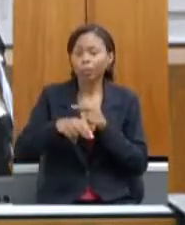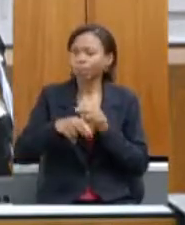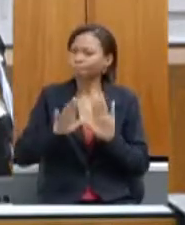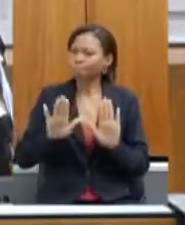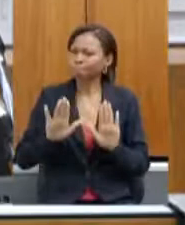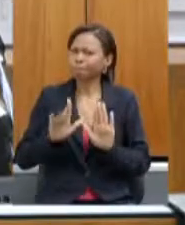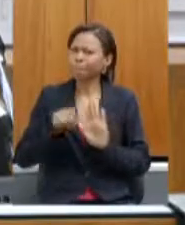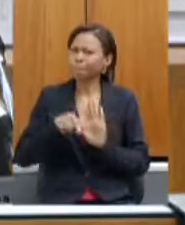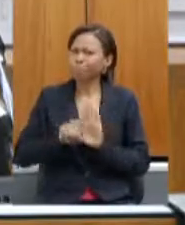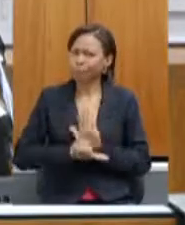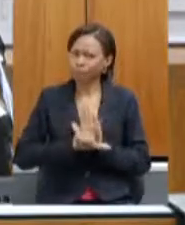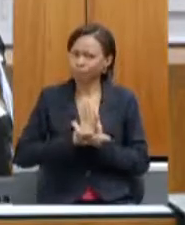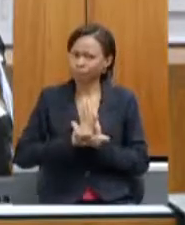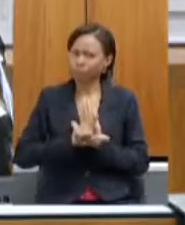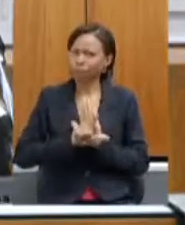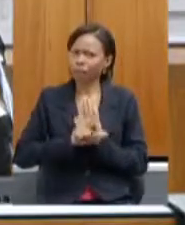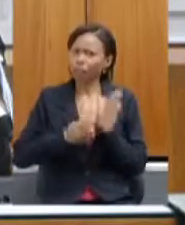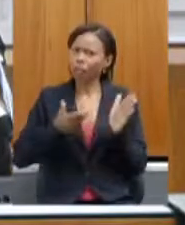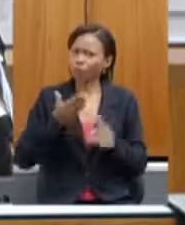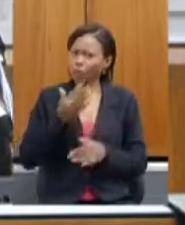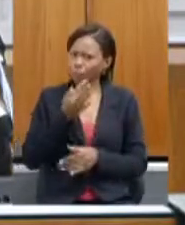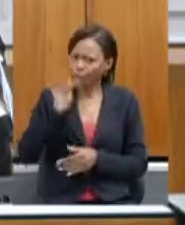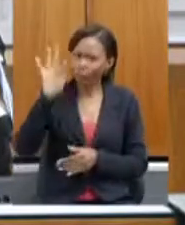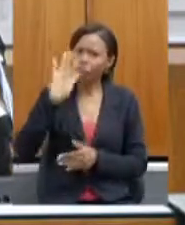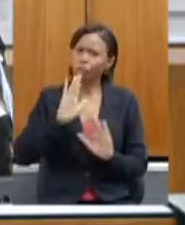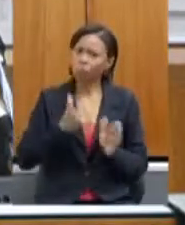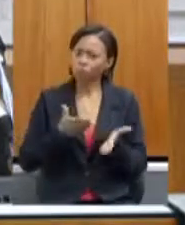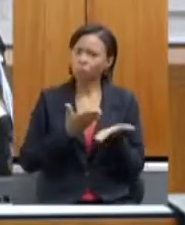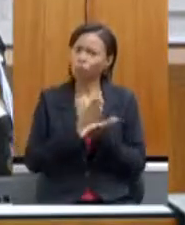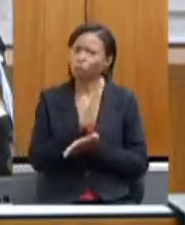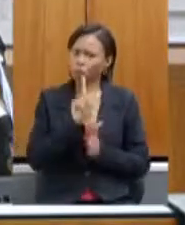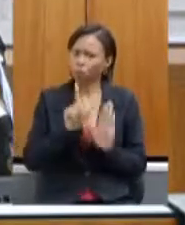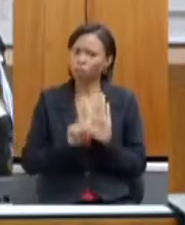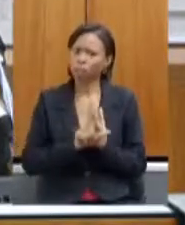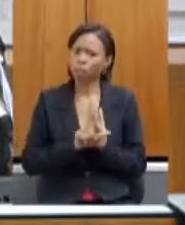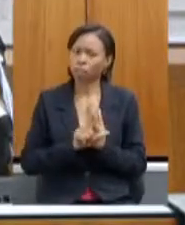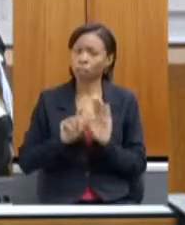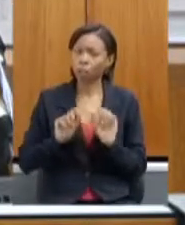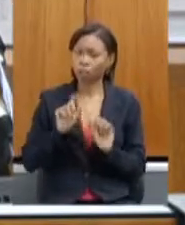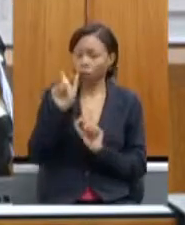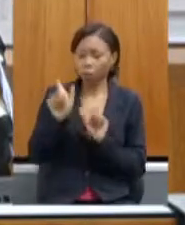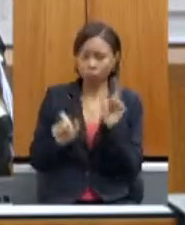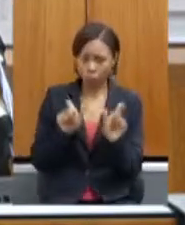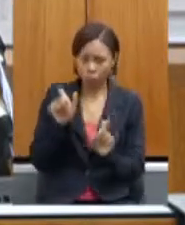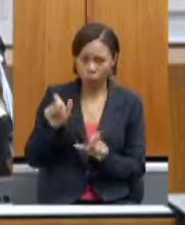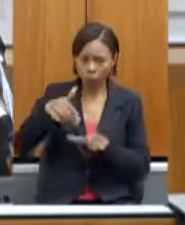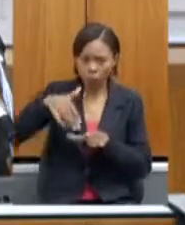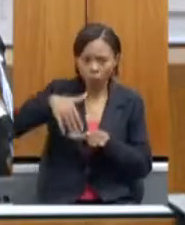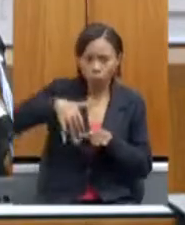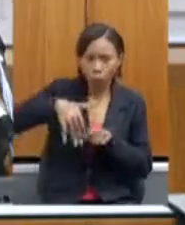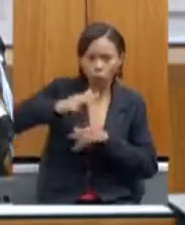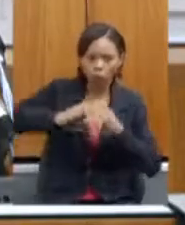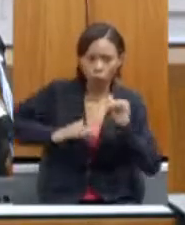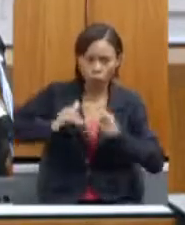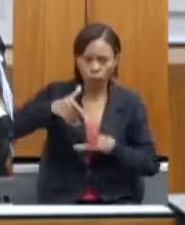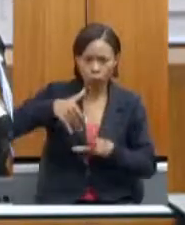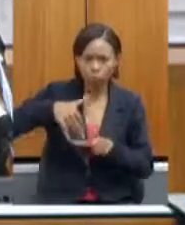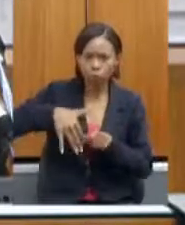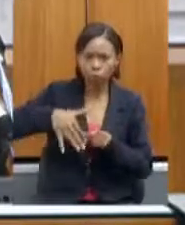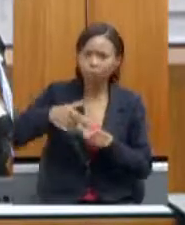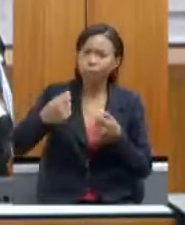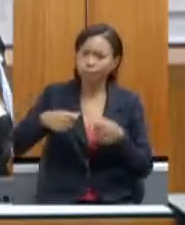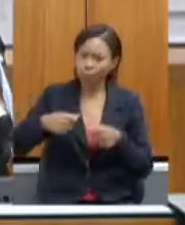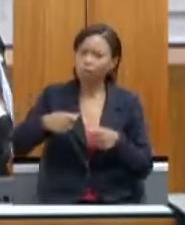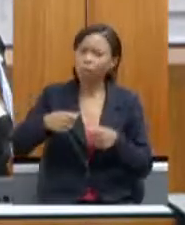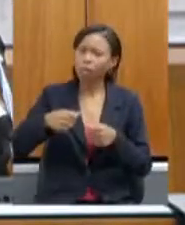uma lei federal aprovada, então, os irrigantes realmente têm direito a esse desconto e isso precisa ser levado à CEMIG de